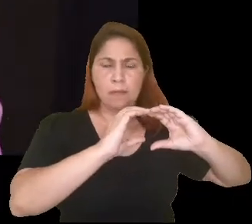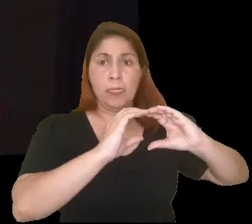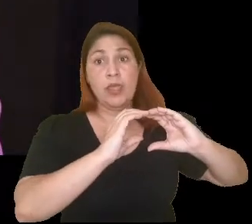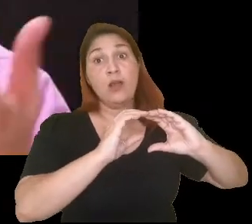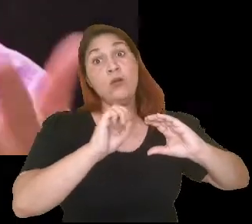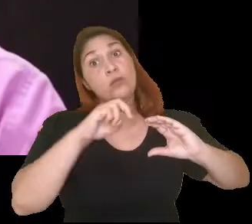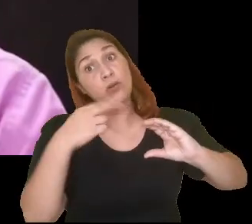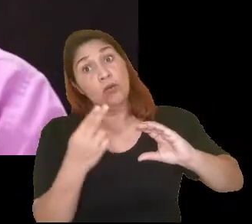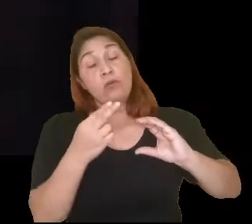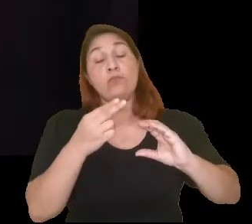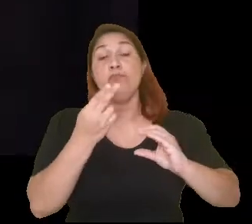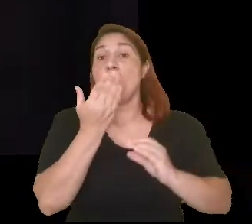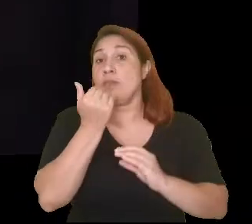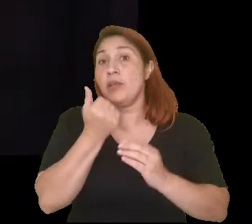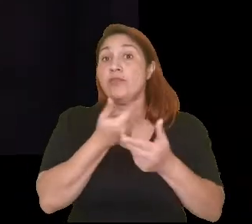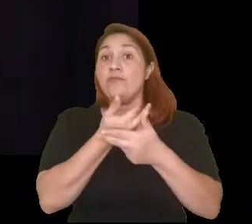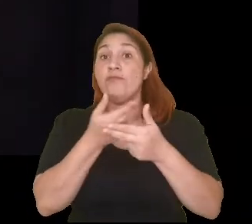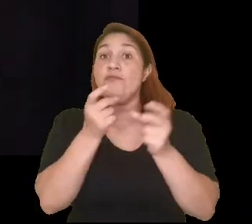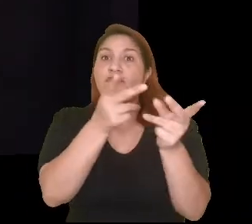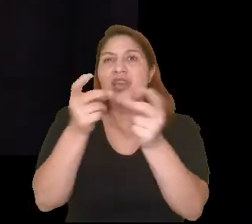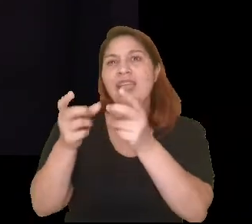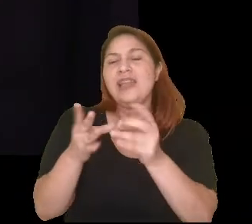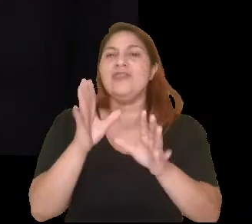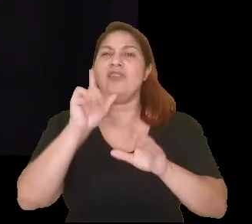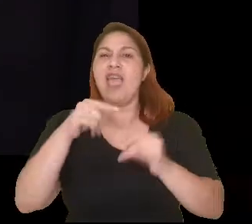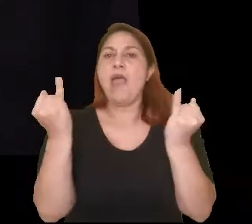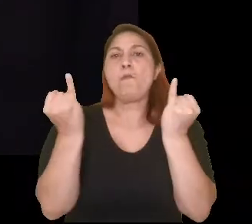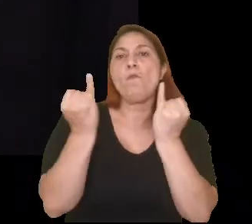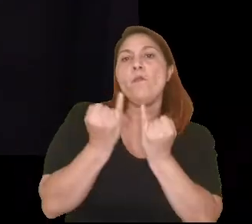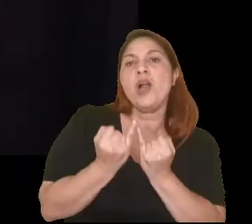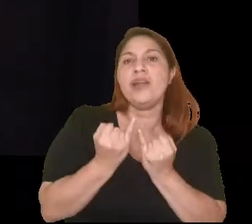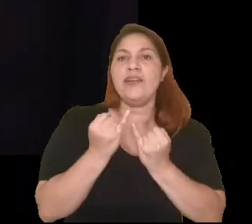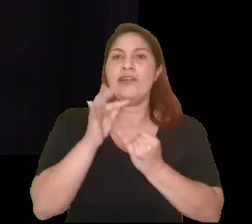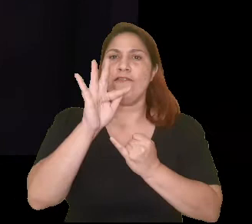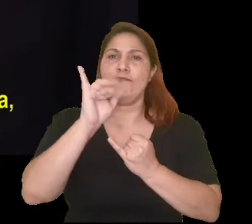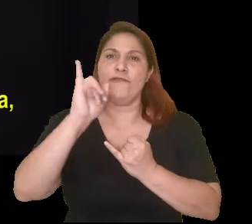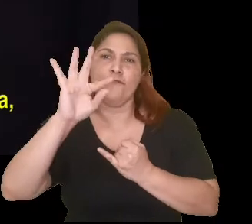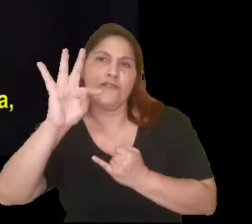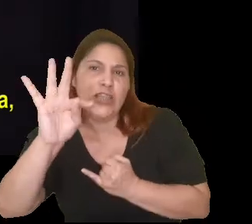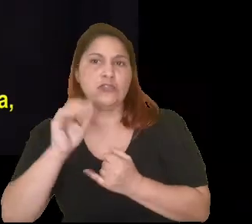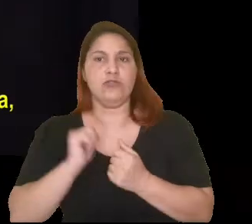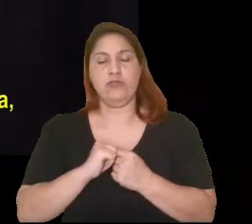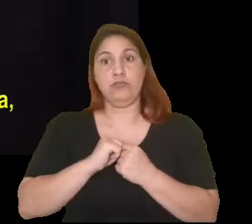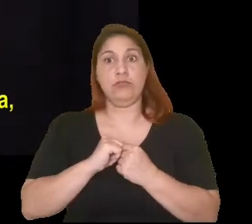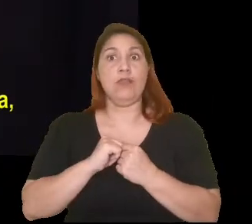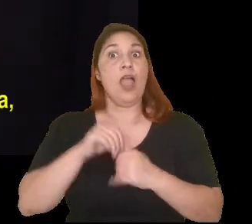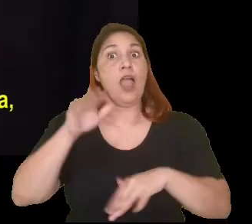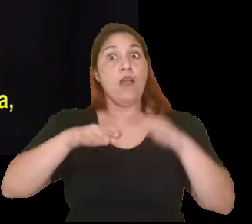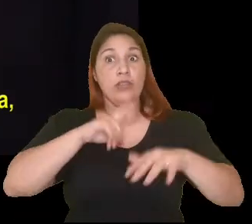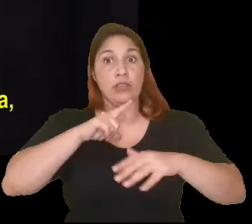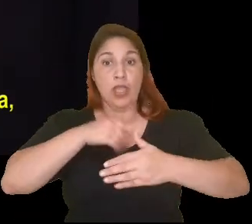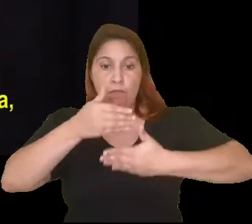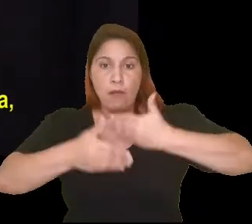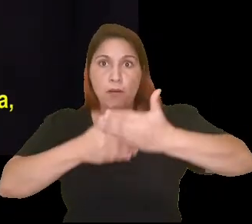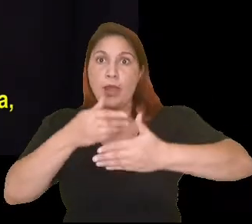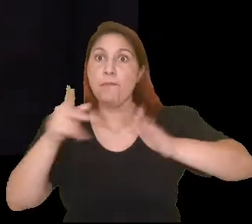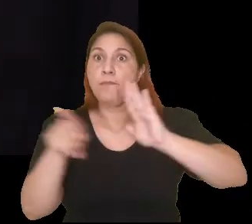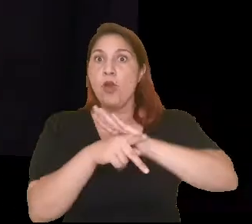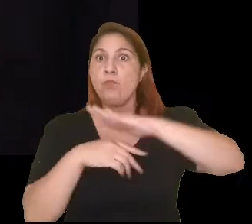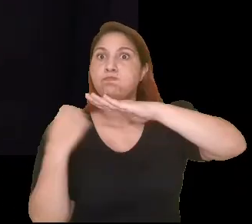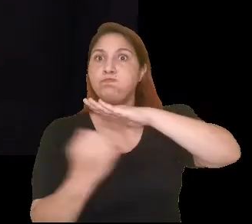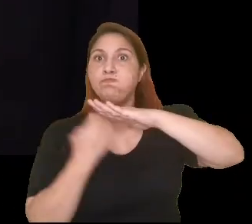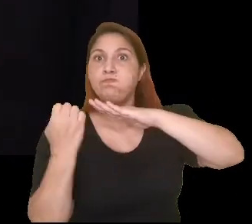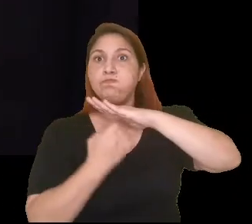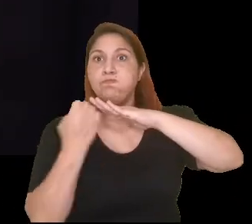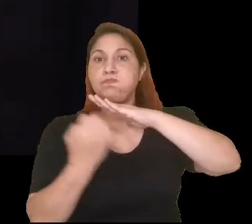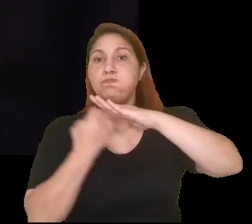diet, light ou fit realmente é saudável. Por exemplo, um alimento para ser fit às vezes passa por muitos processos na indústria,